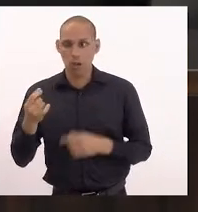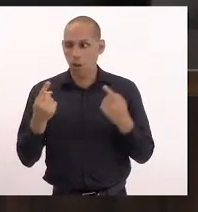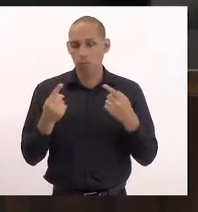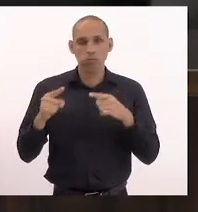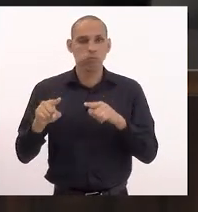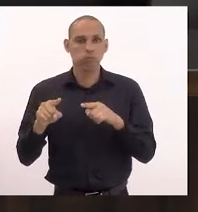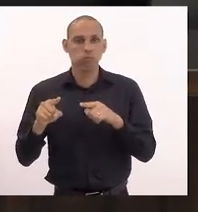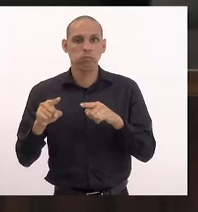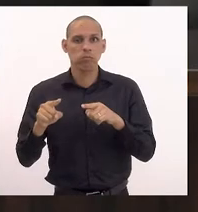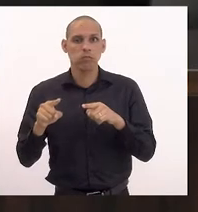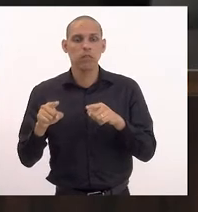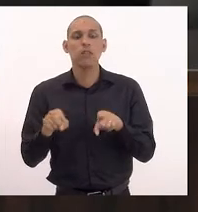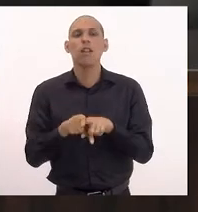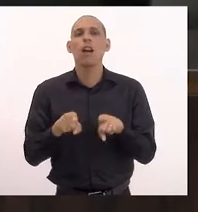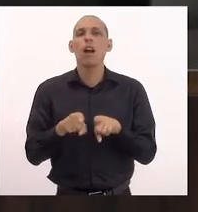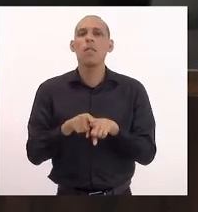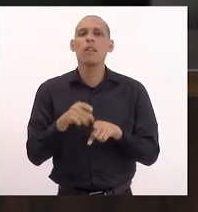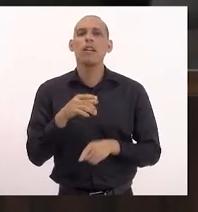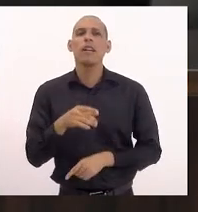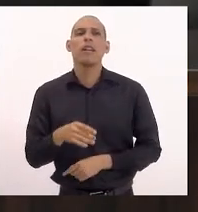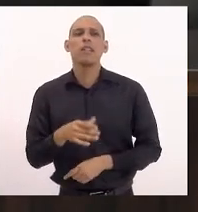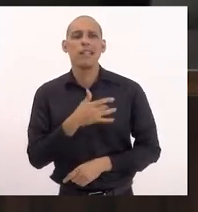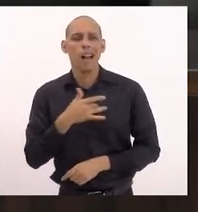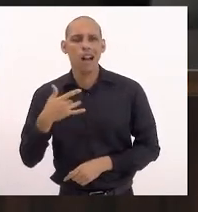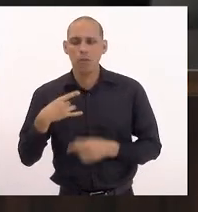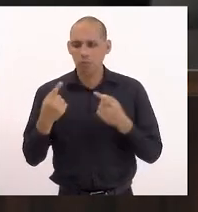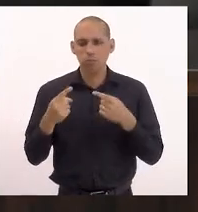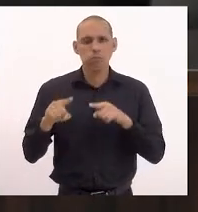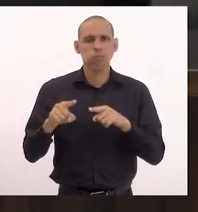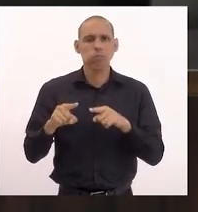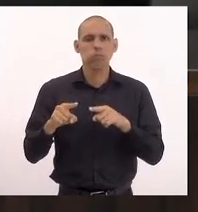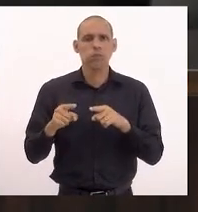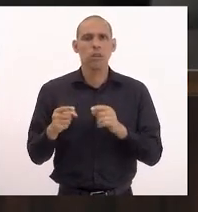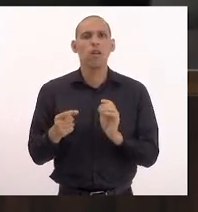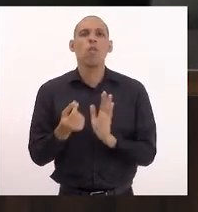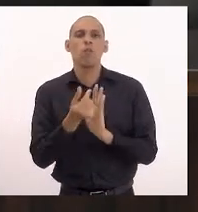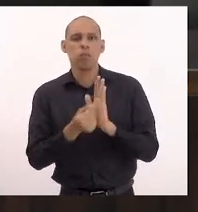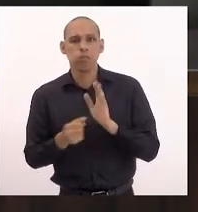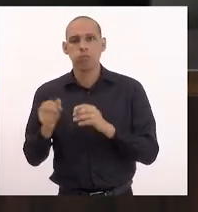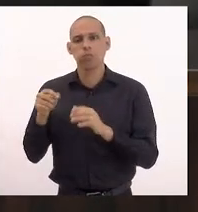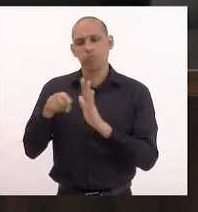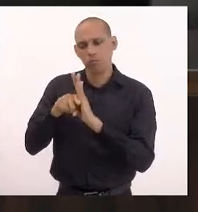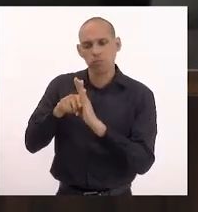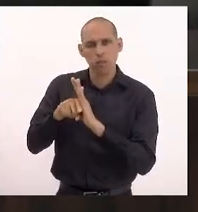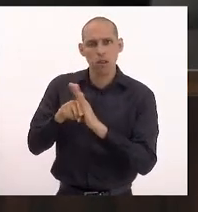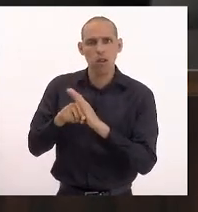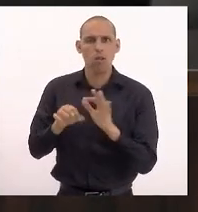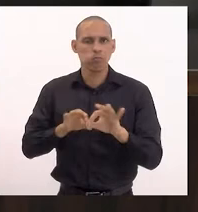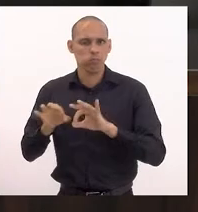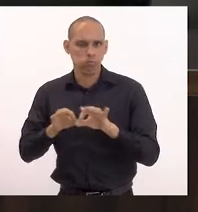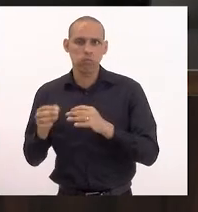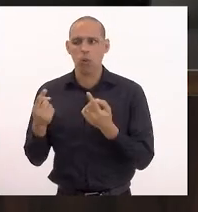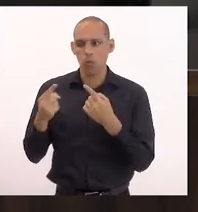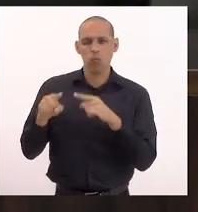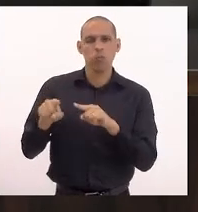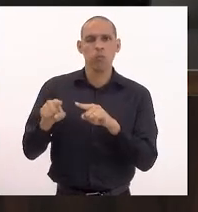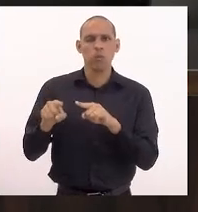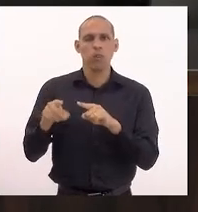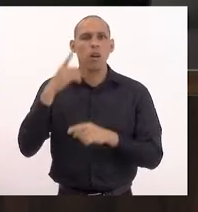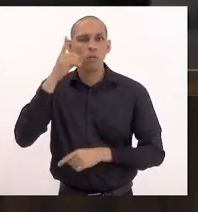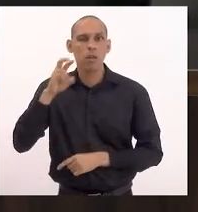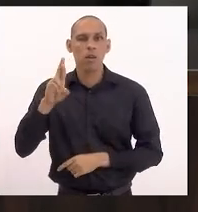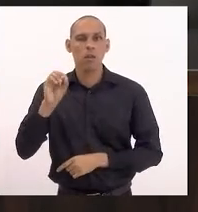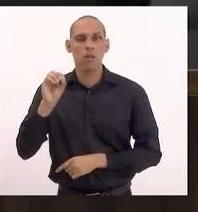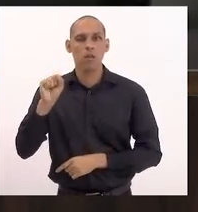Saúde, contrário. De orçamento, fiscalização financeira e controle, contrário. Deputado Rosenberg